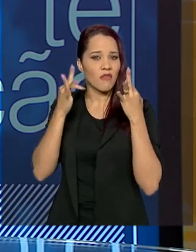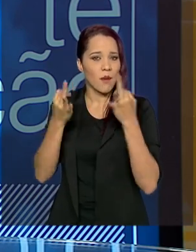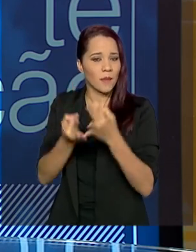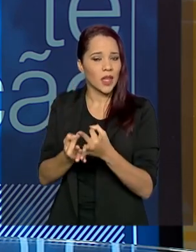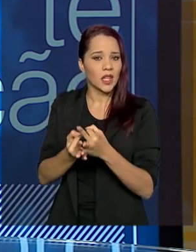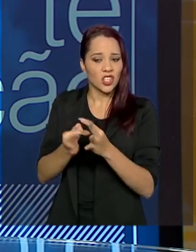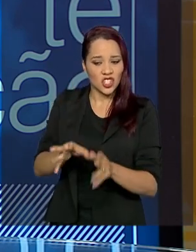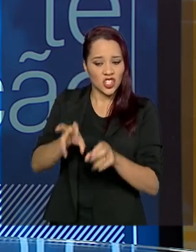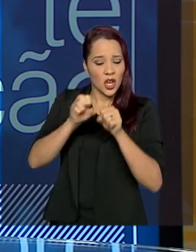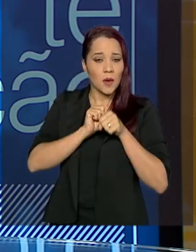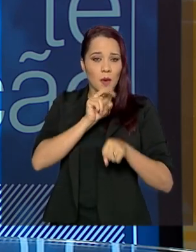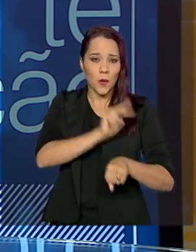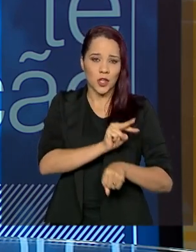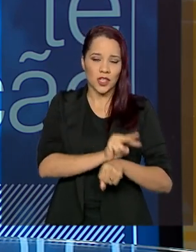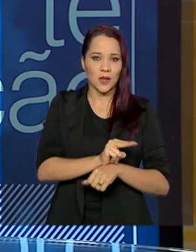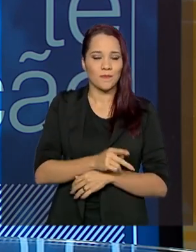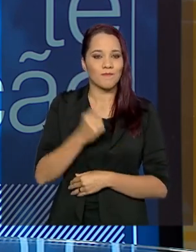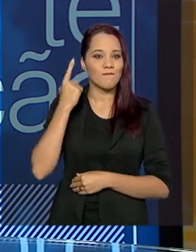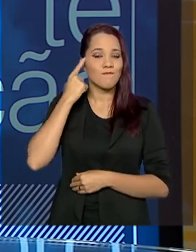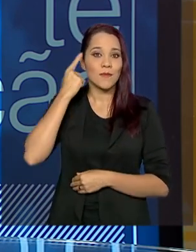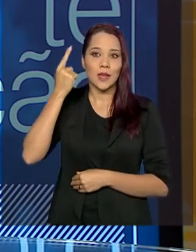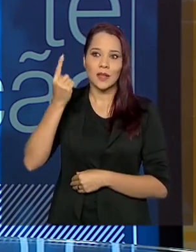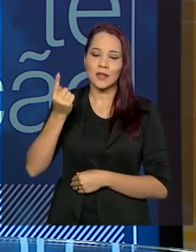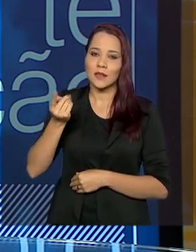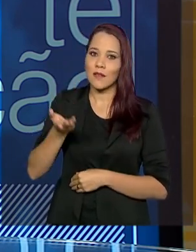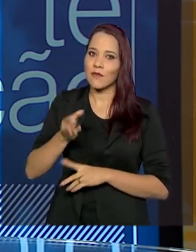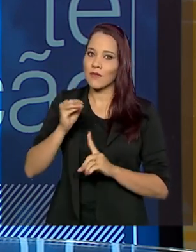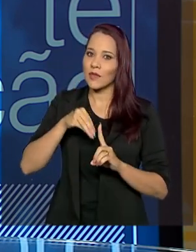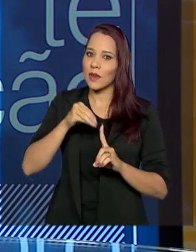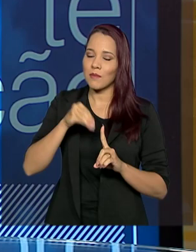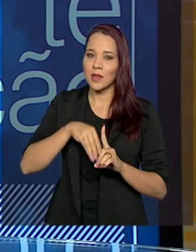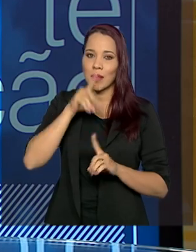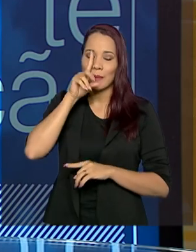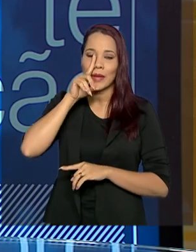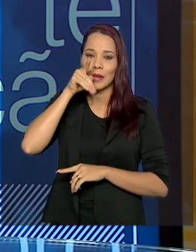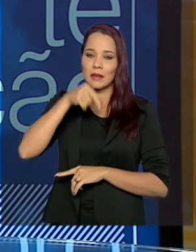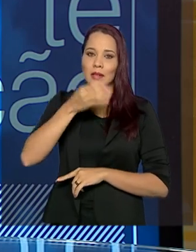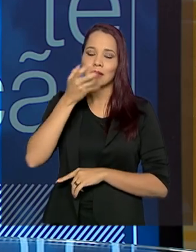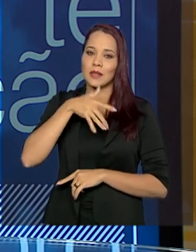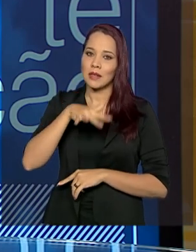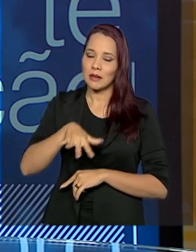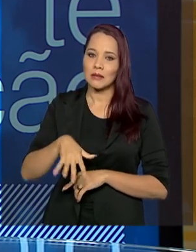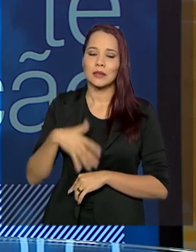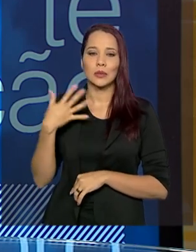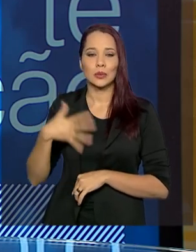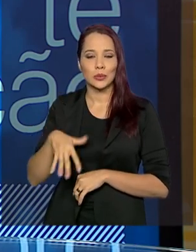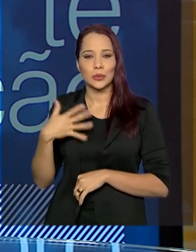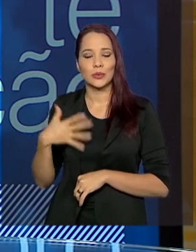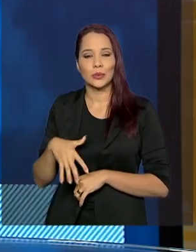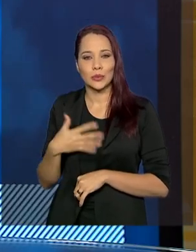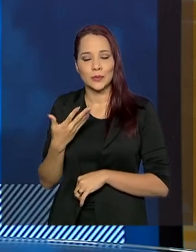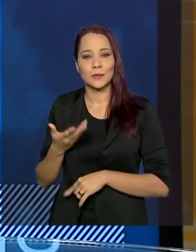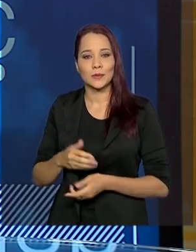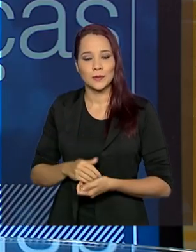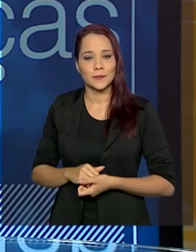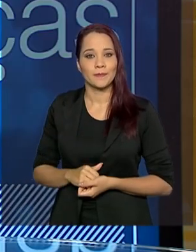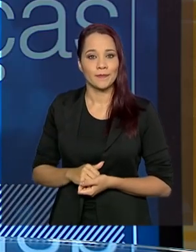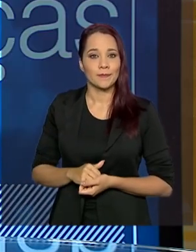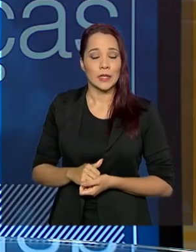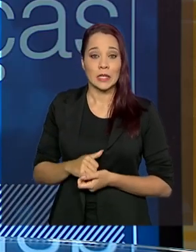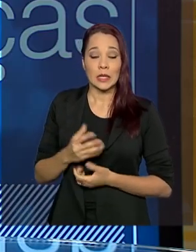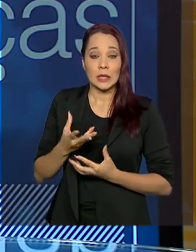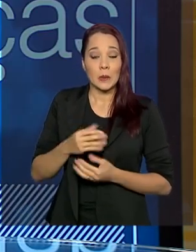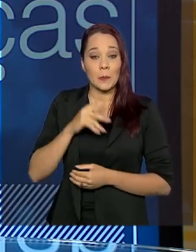família para preservar. Imagina o nível de vulnerabilidade e risco de uma criança assim, né? Você está tão em